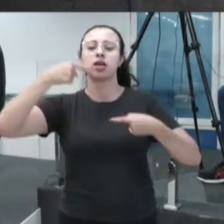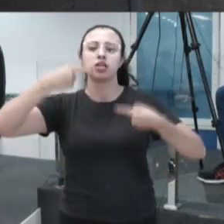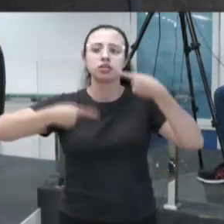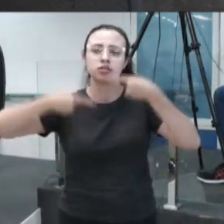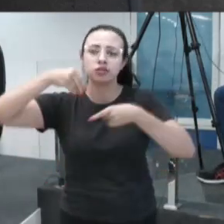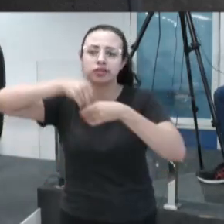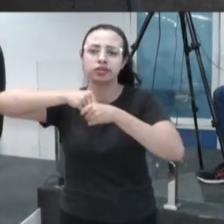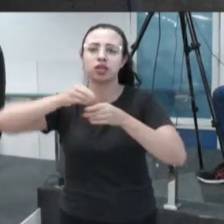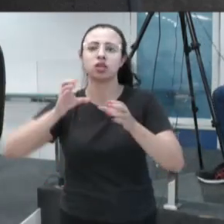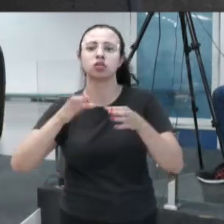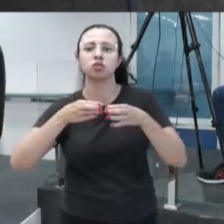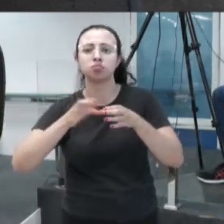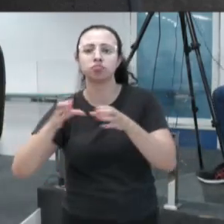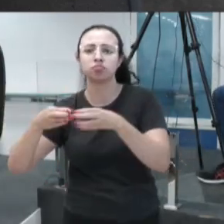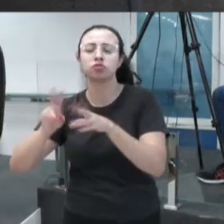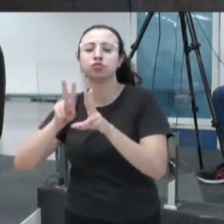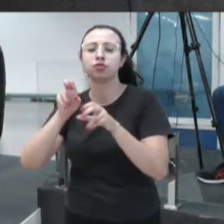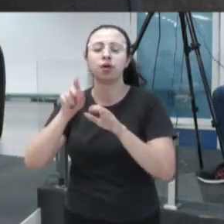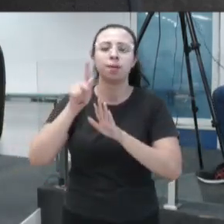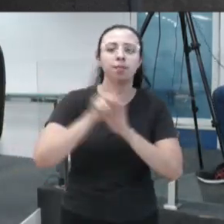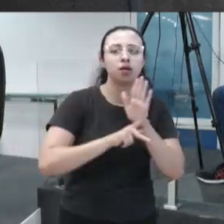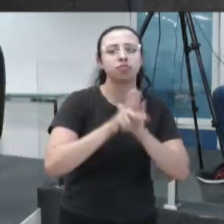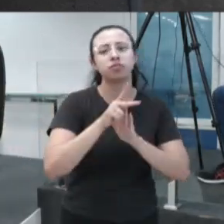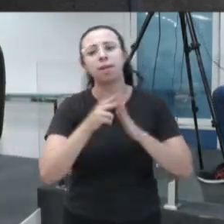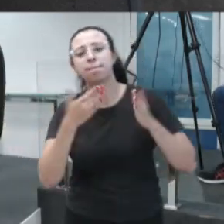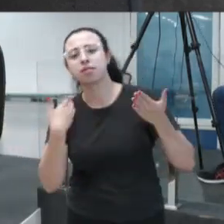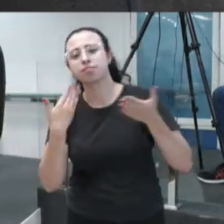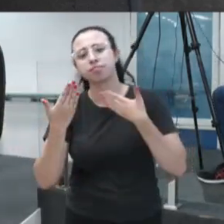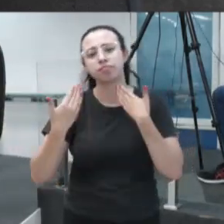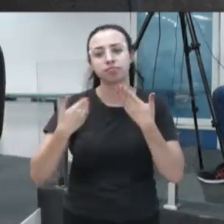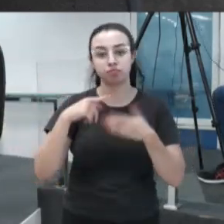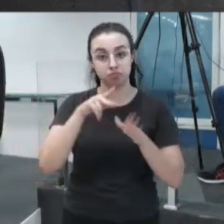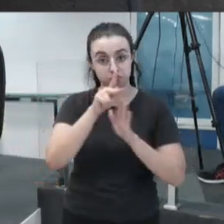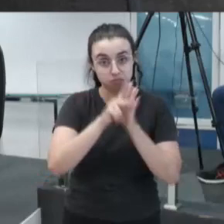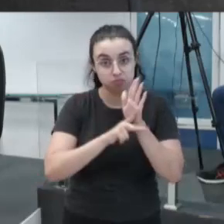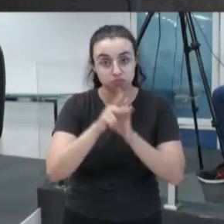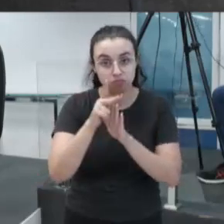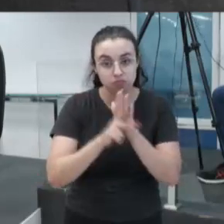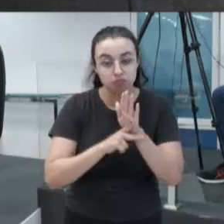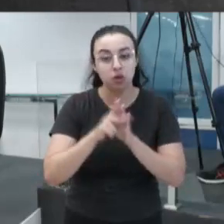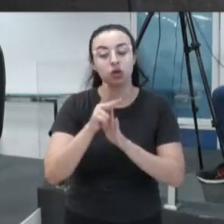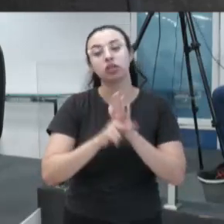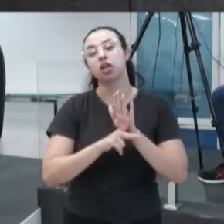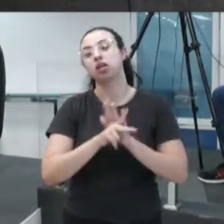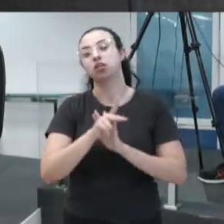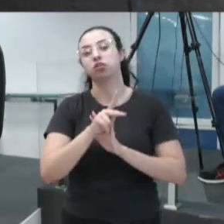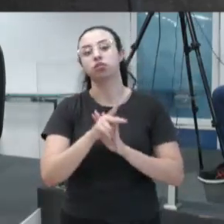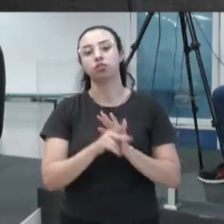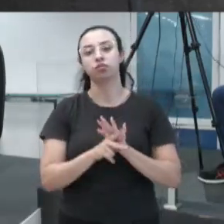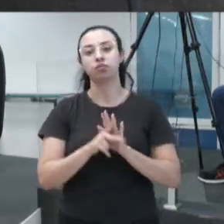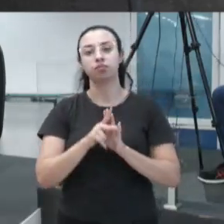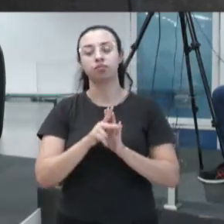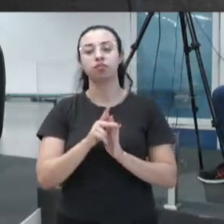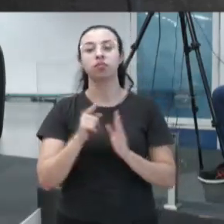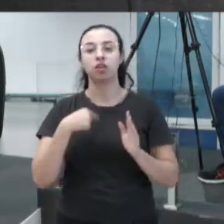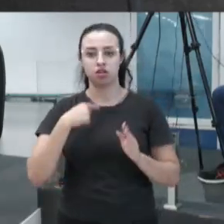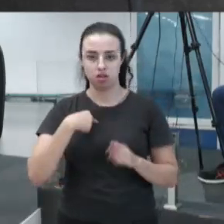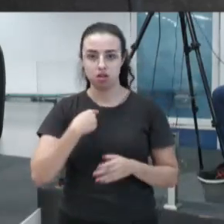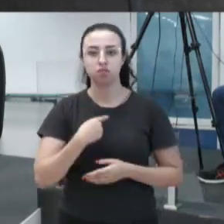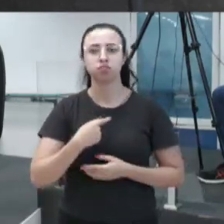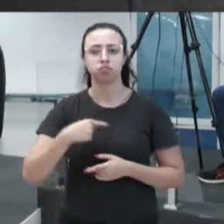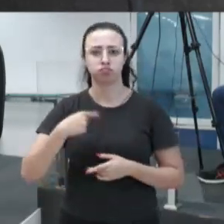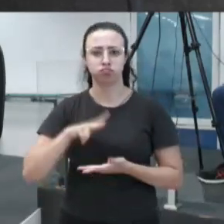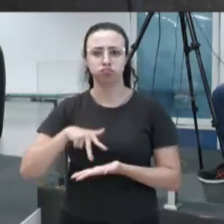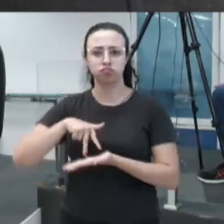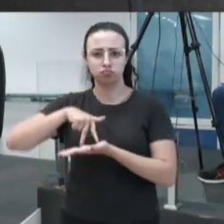comissões a legalidade dos projetos, projeto esse que era, sim, inconstitucional, se a casa apresentasse. Eu, inclusive,